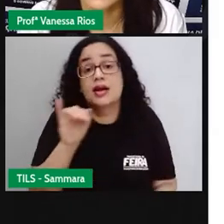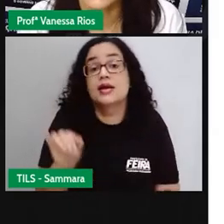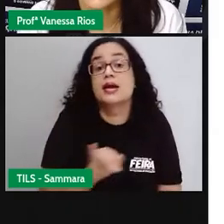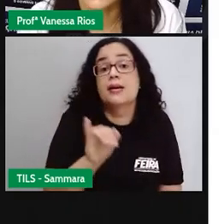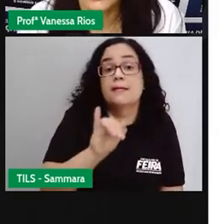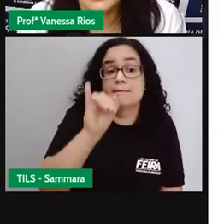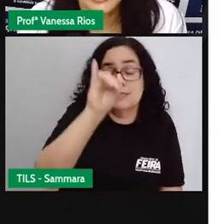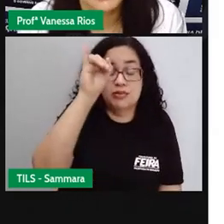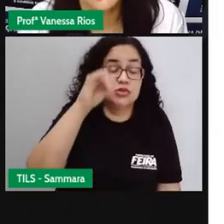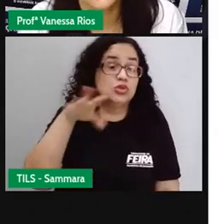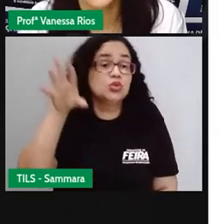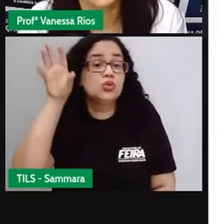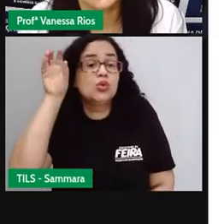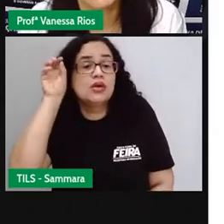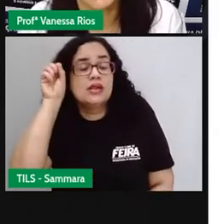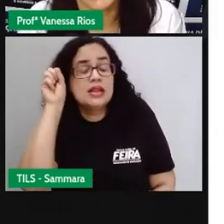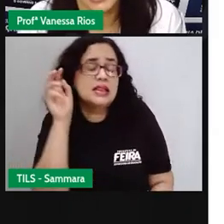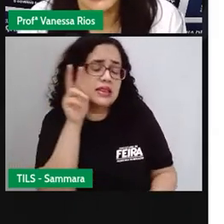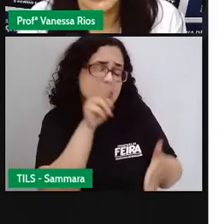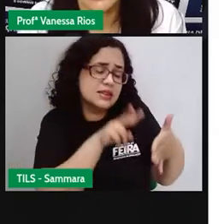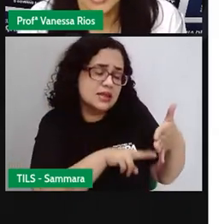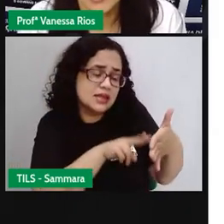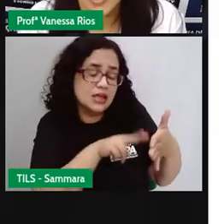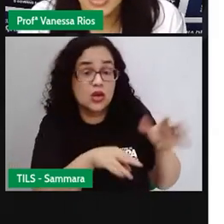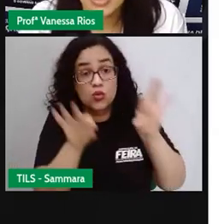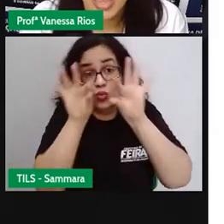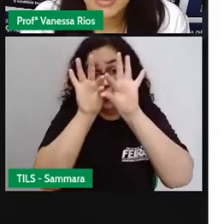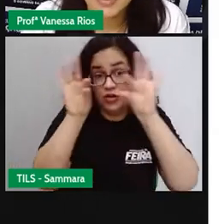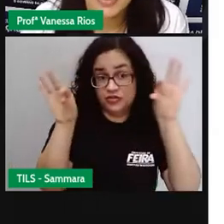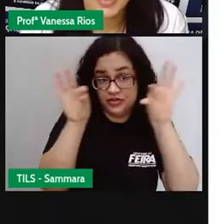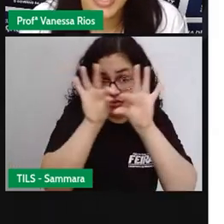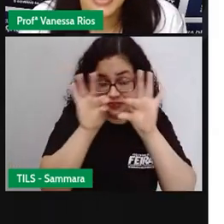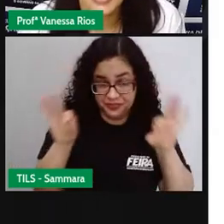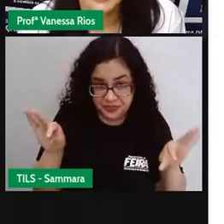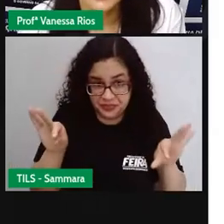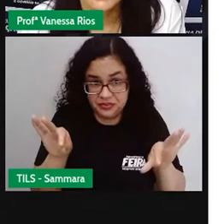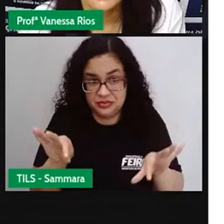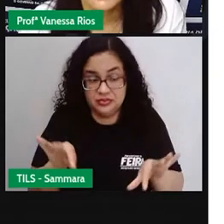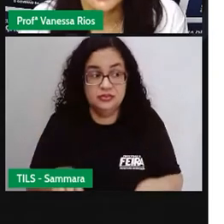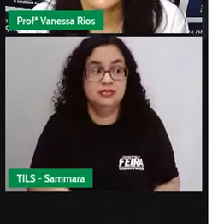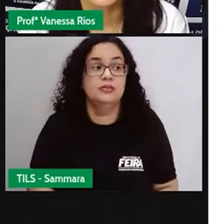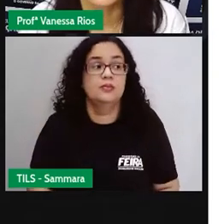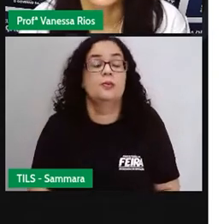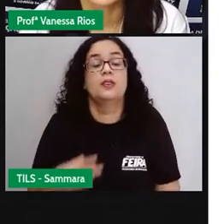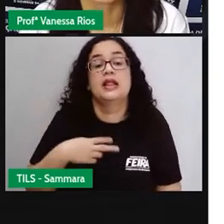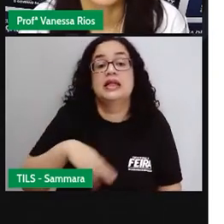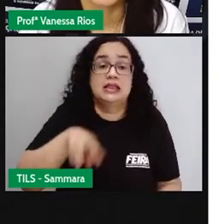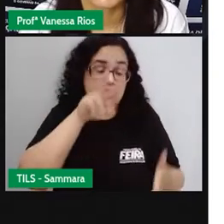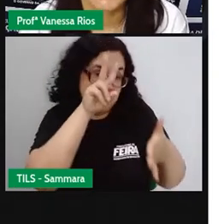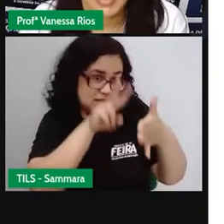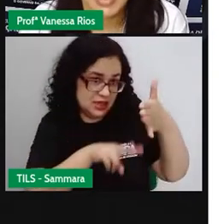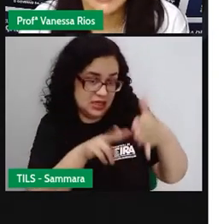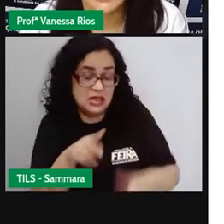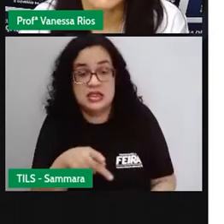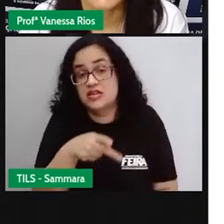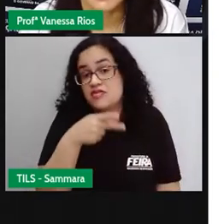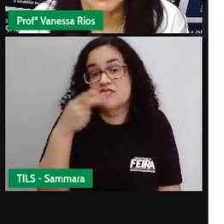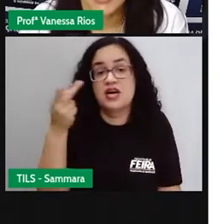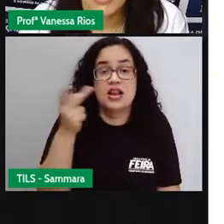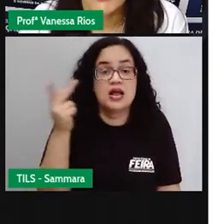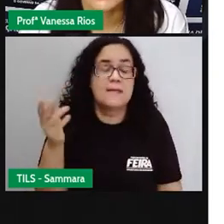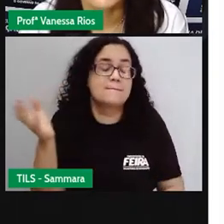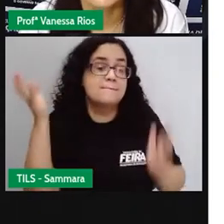quando a gente escuta, quando a gente lê uma frase como essa, não é? Quem não lê, mal fala,